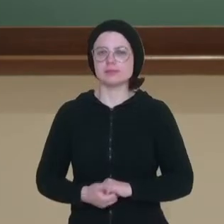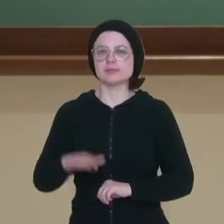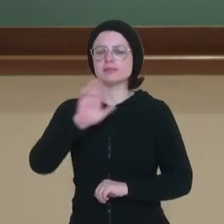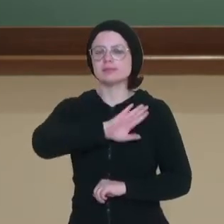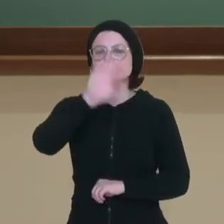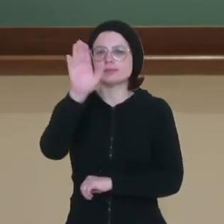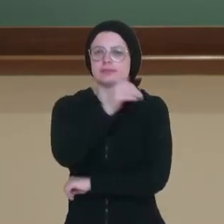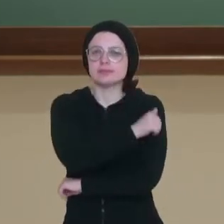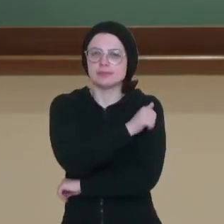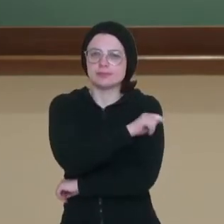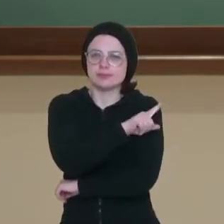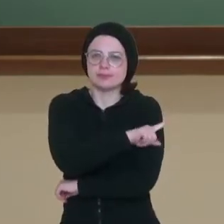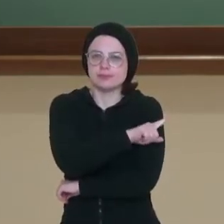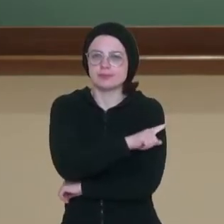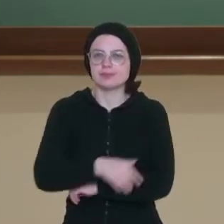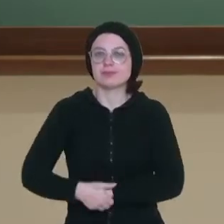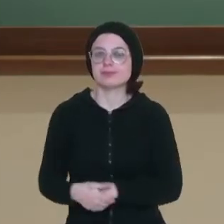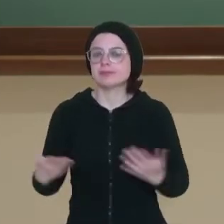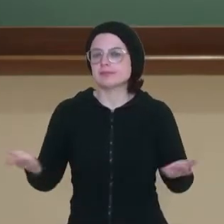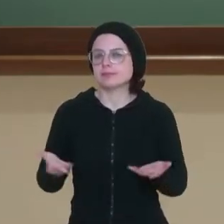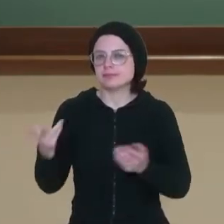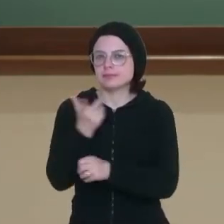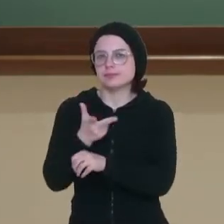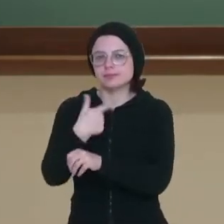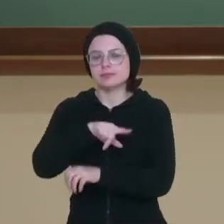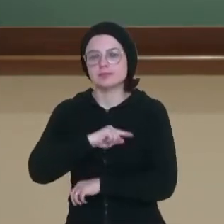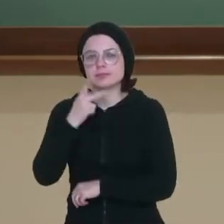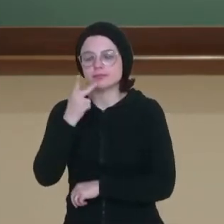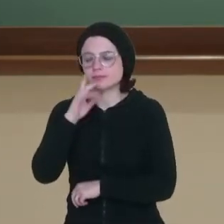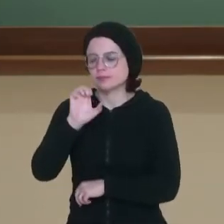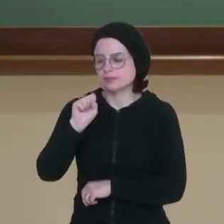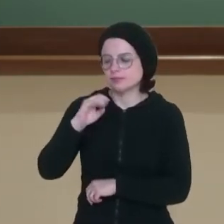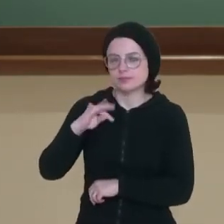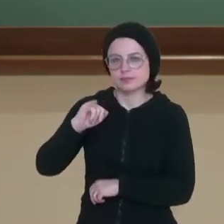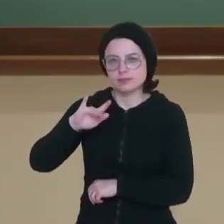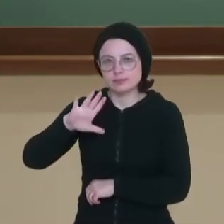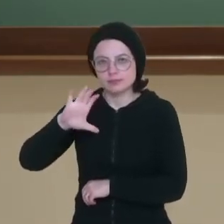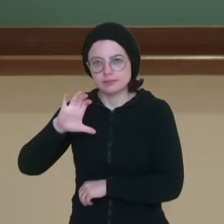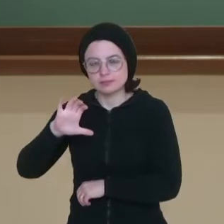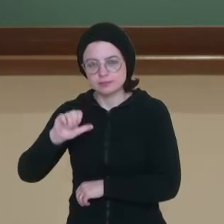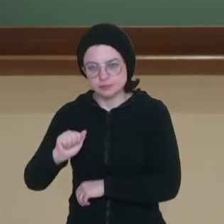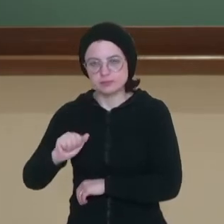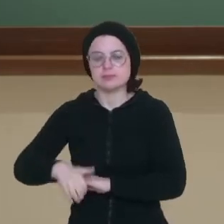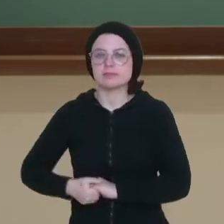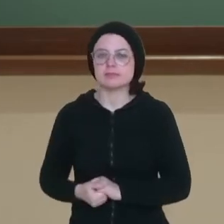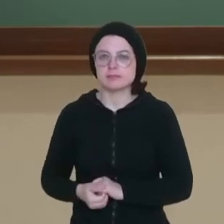Olá, estudantes da primeira série! Nesse vídeo, vamos falar sobre estequiometria. Vamos lá?